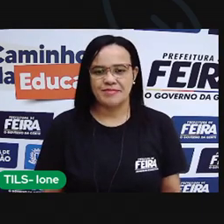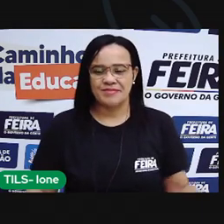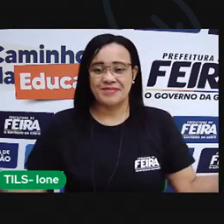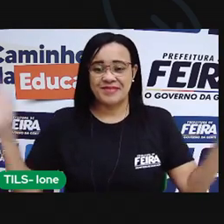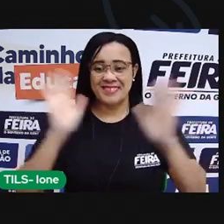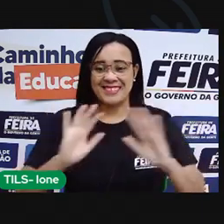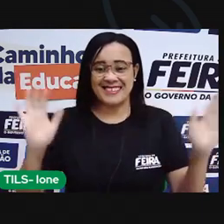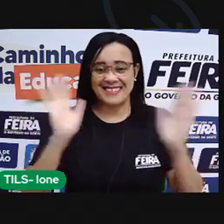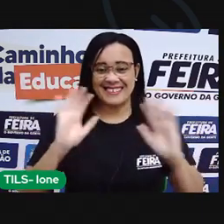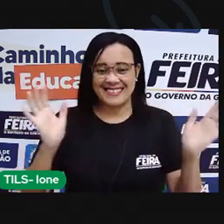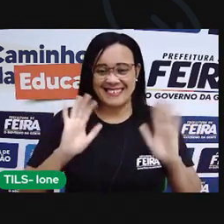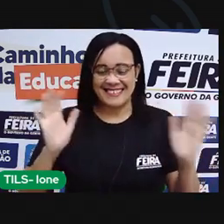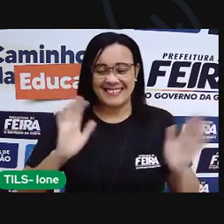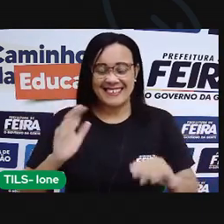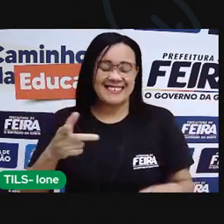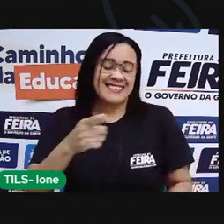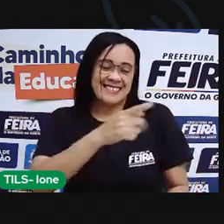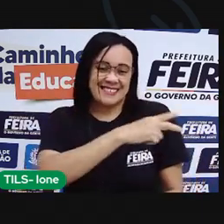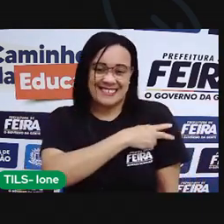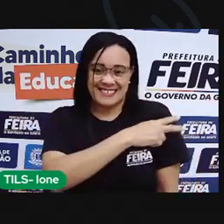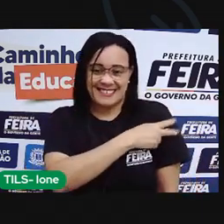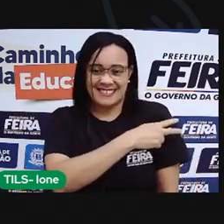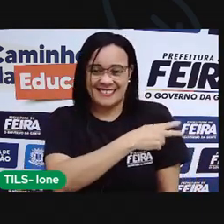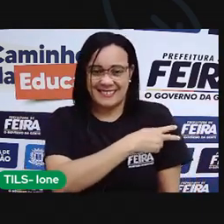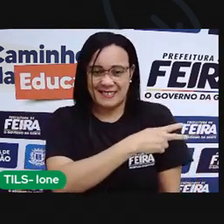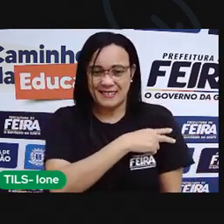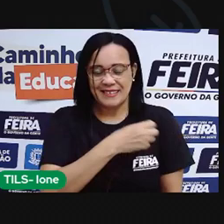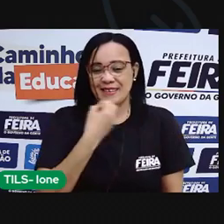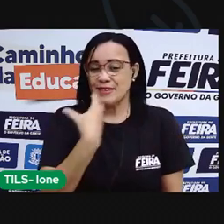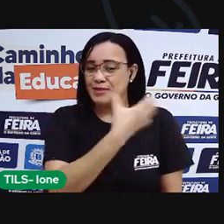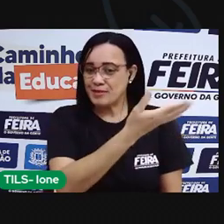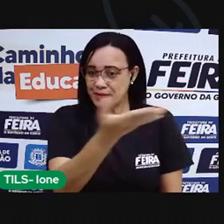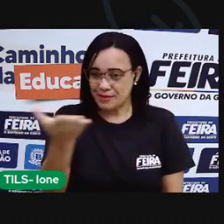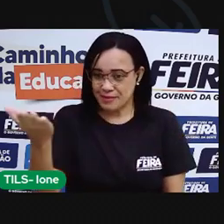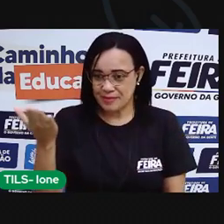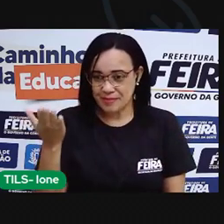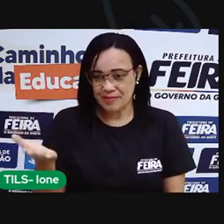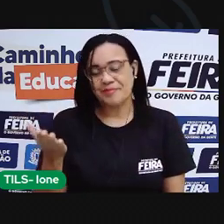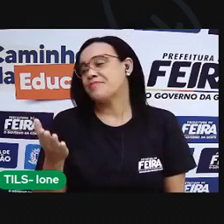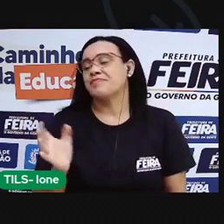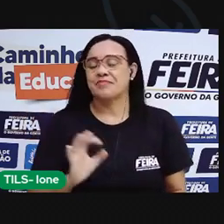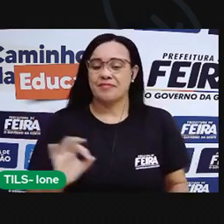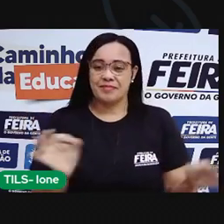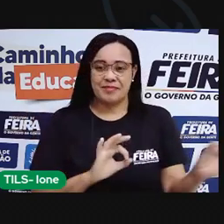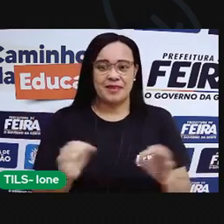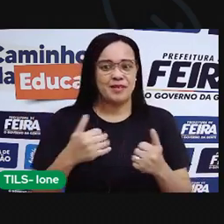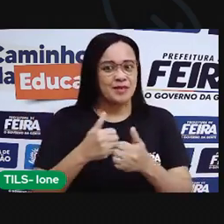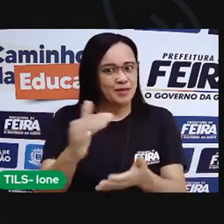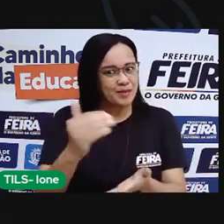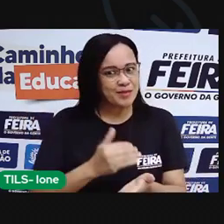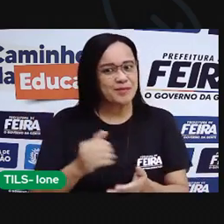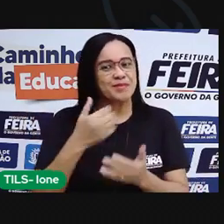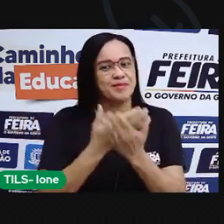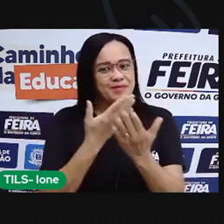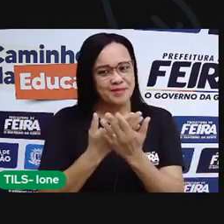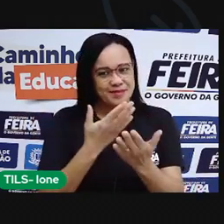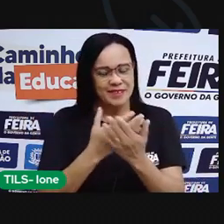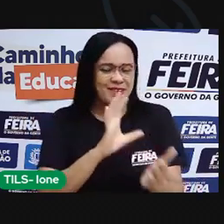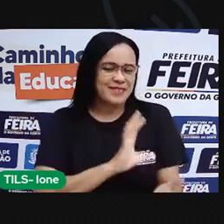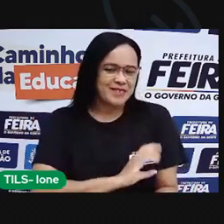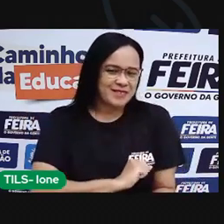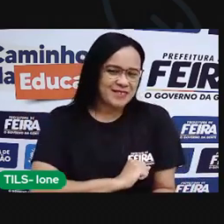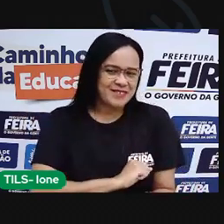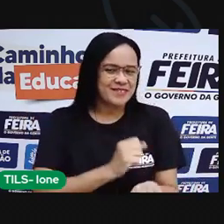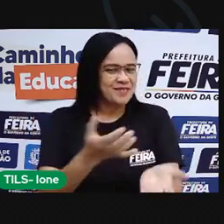Olá, segundo ano, tudo bem com vocês? Preparados para mais uma aula, meus amores? Então vamos